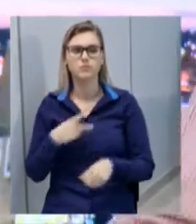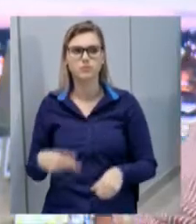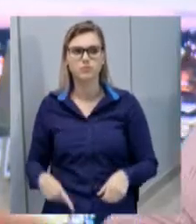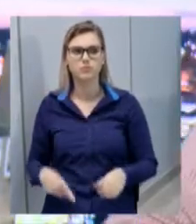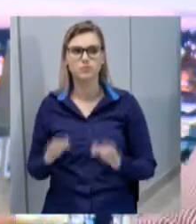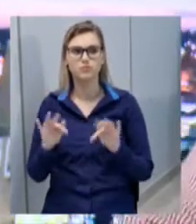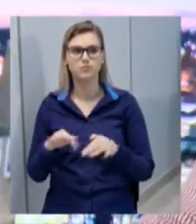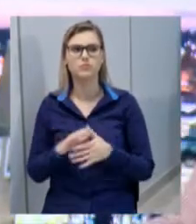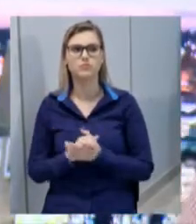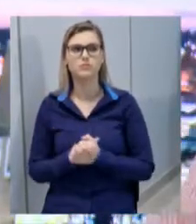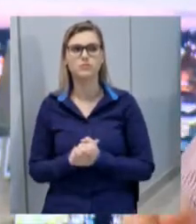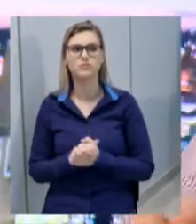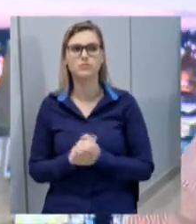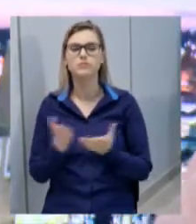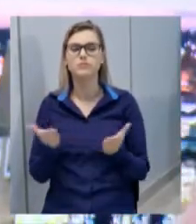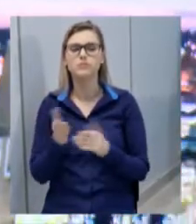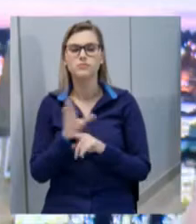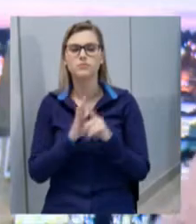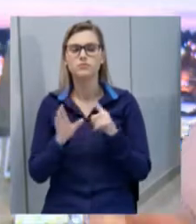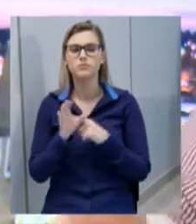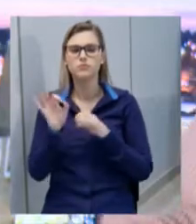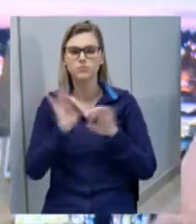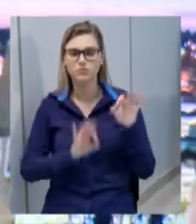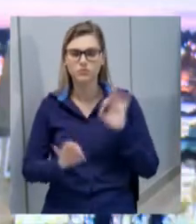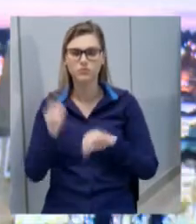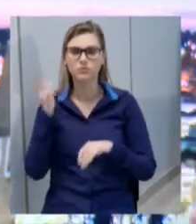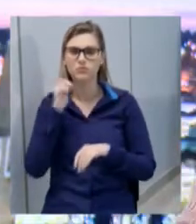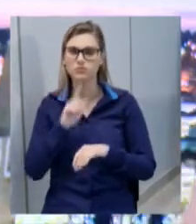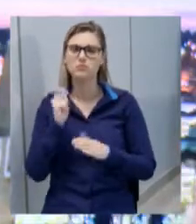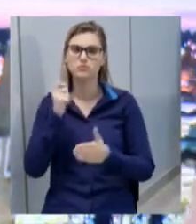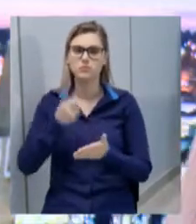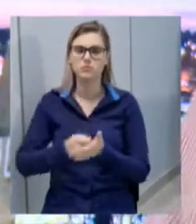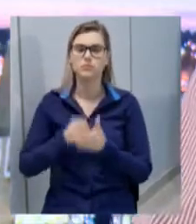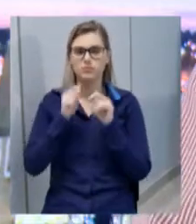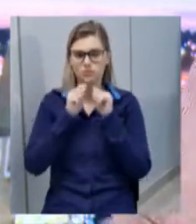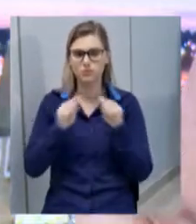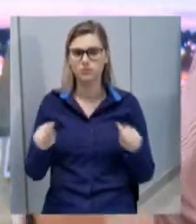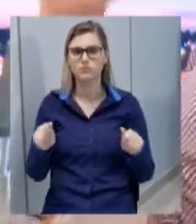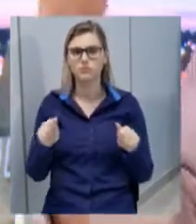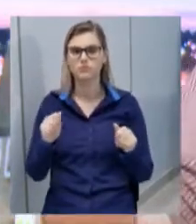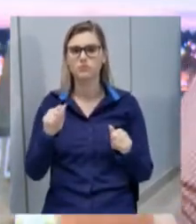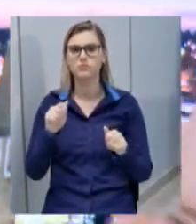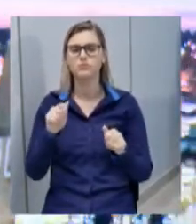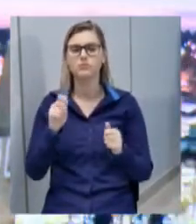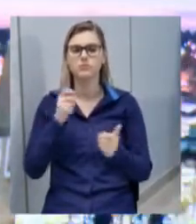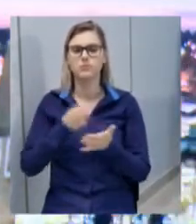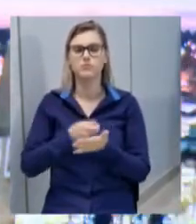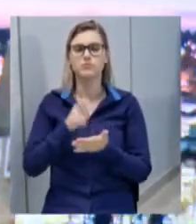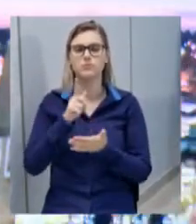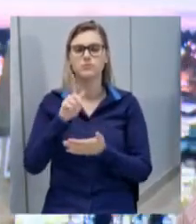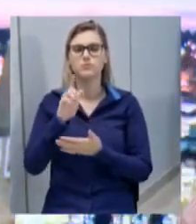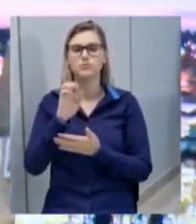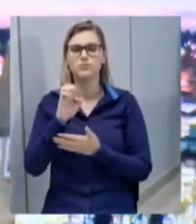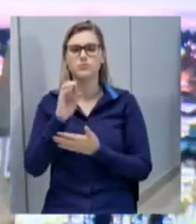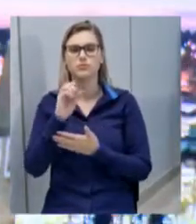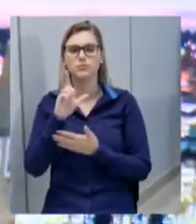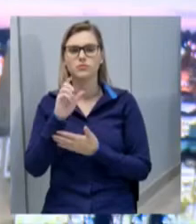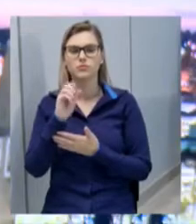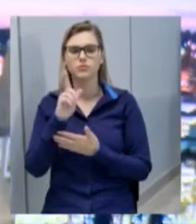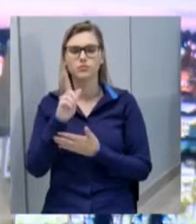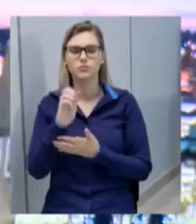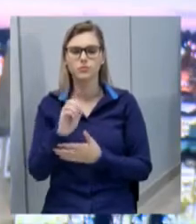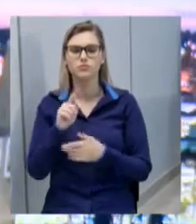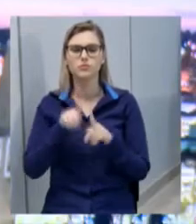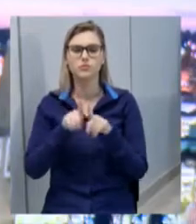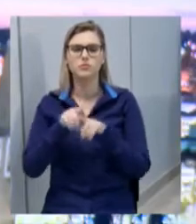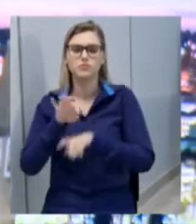E agora quando a comunidade se organiza consegue estar pagando assessoria de geólogo está pagando assessoria de engenharia para